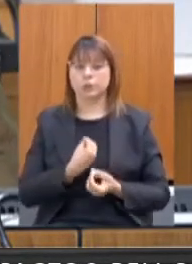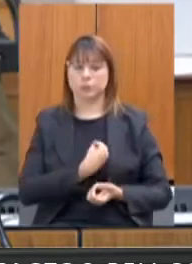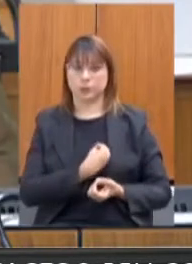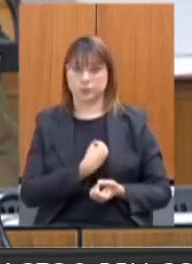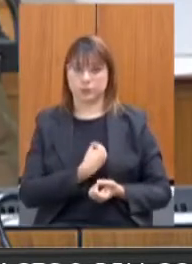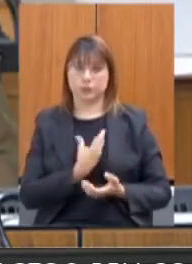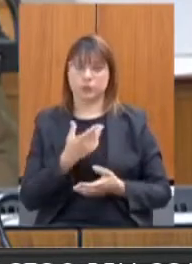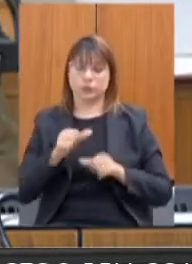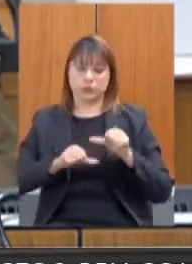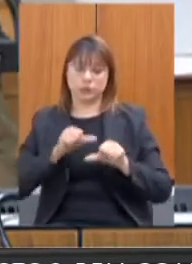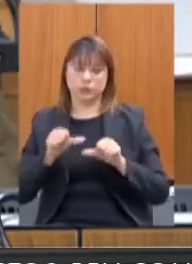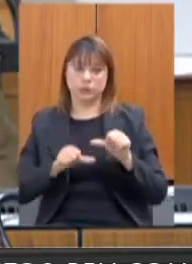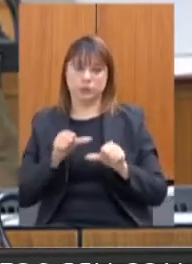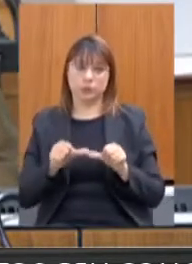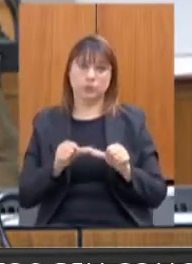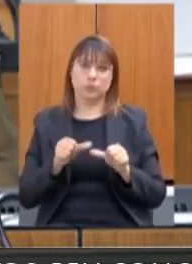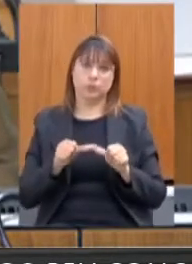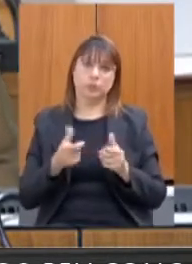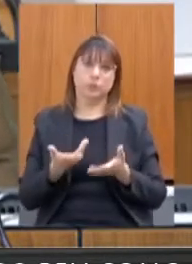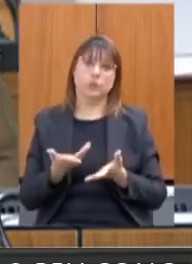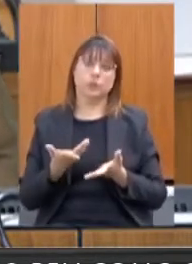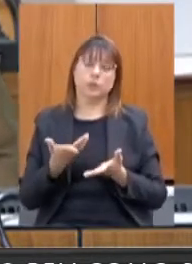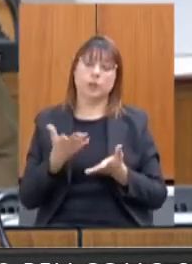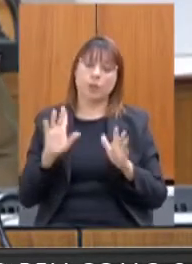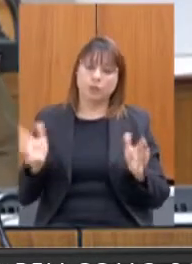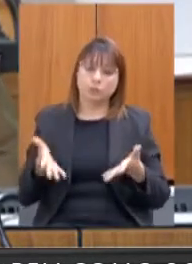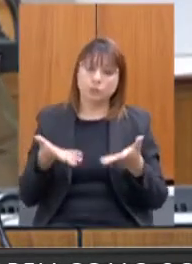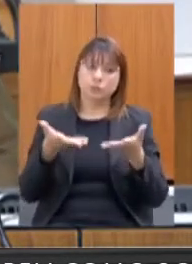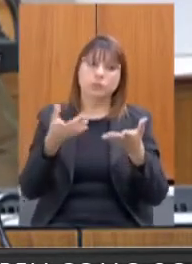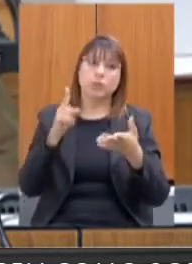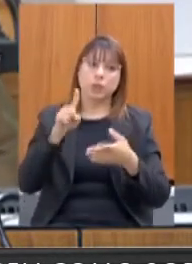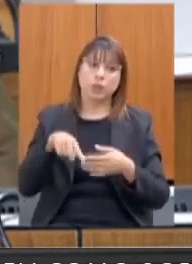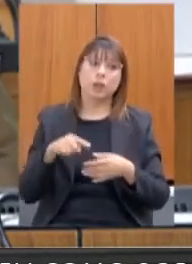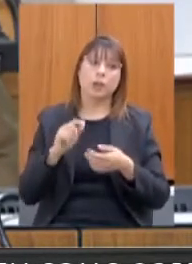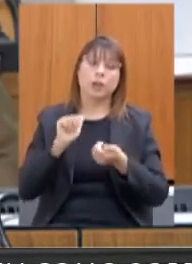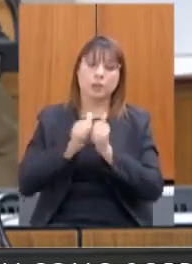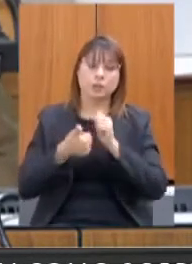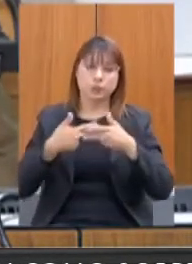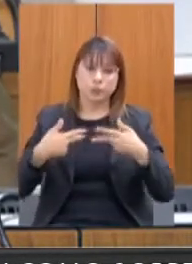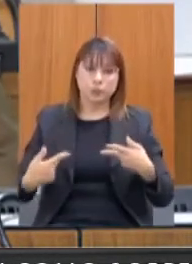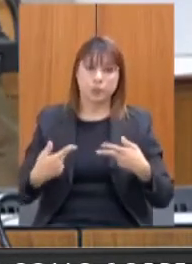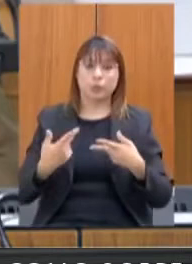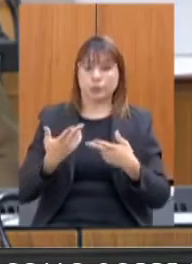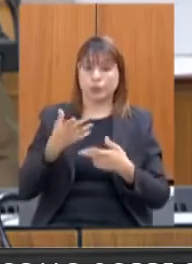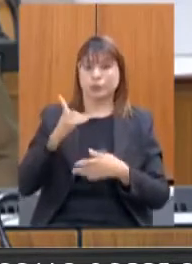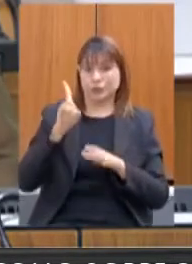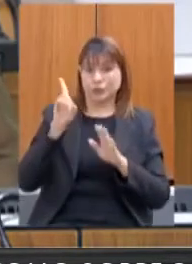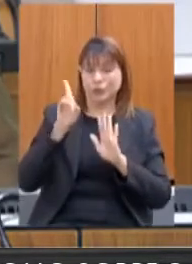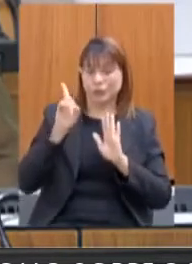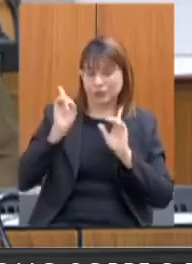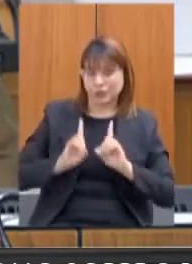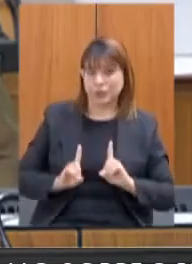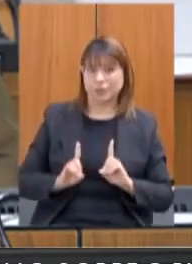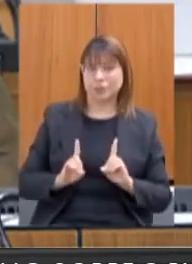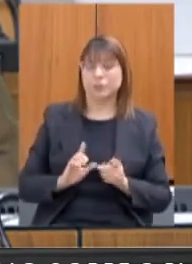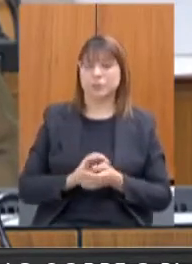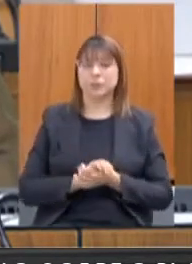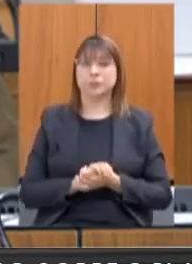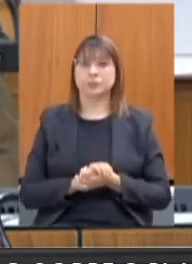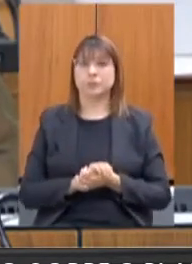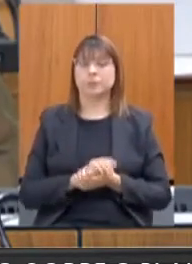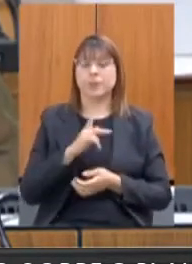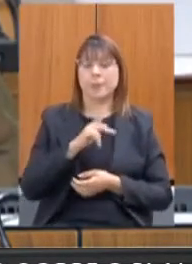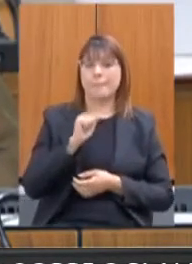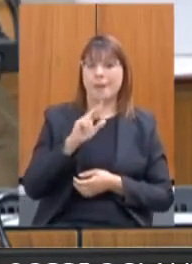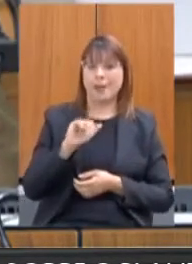valorizando o esporte paralímpico. Tivemos um evento de lançamento e esse documentário publicado. E a